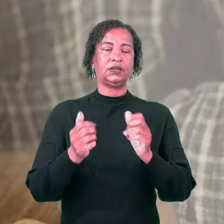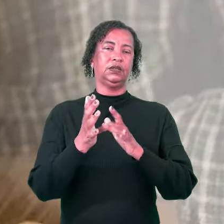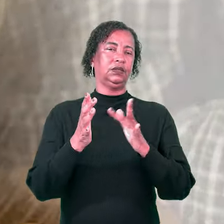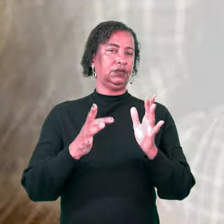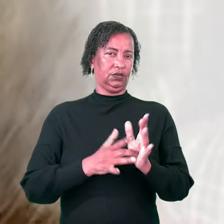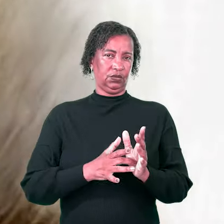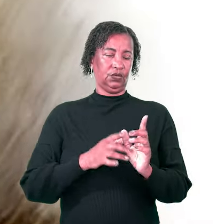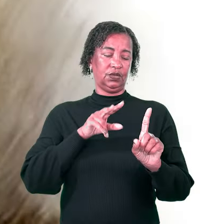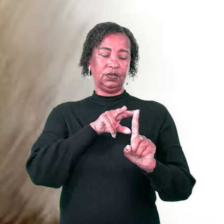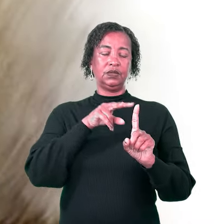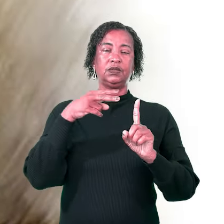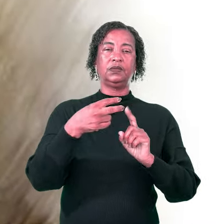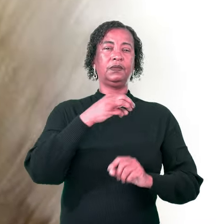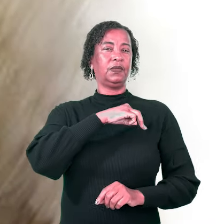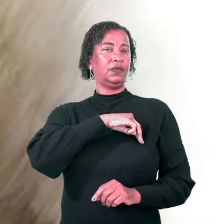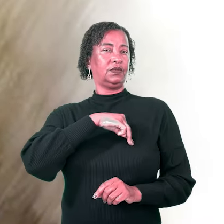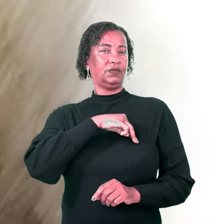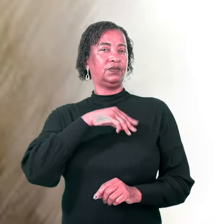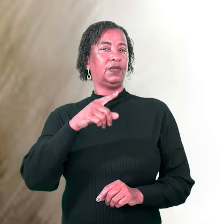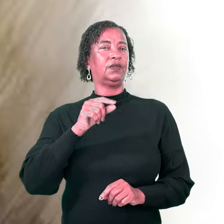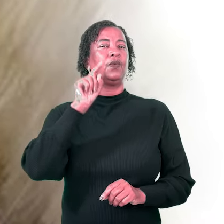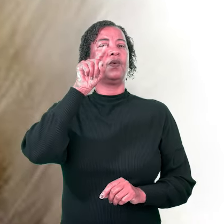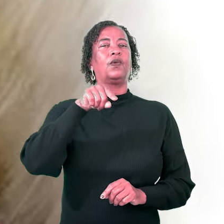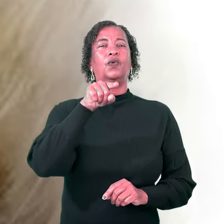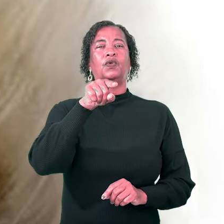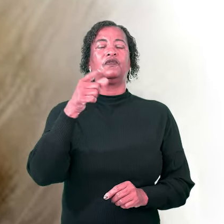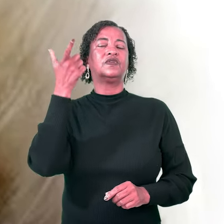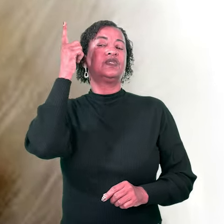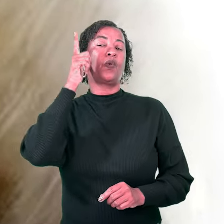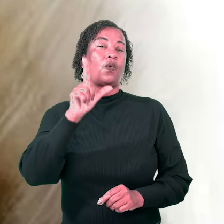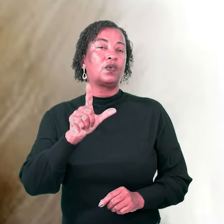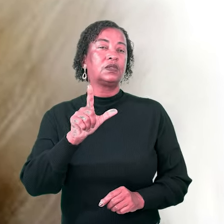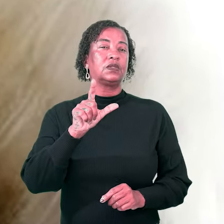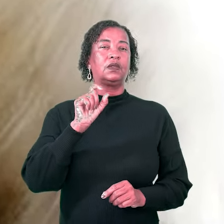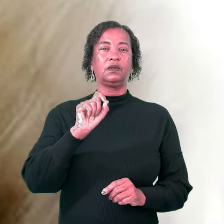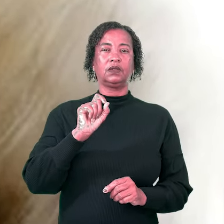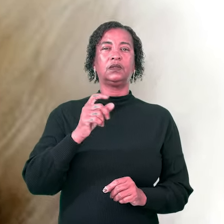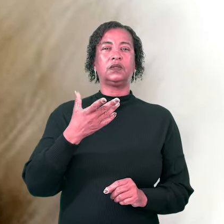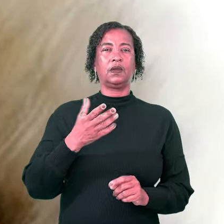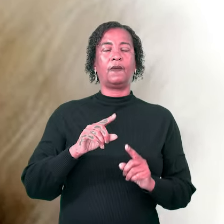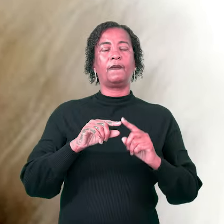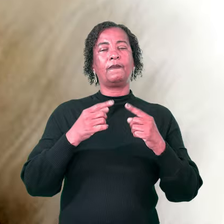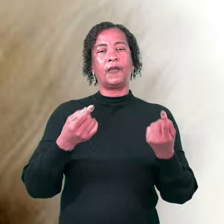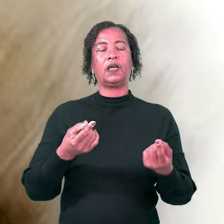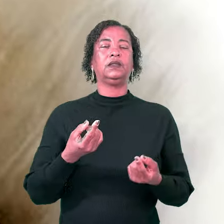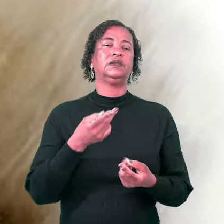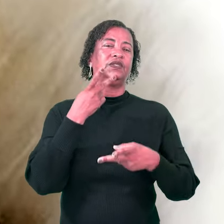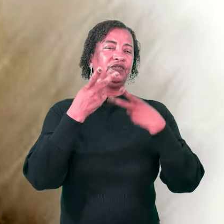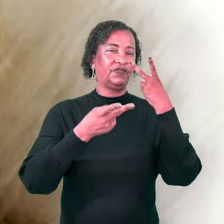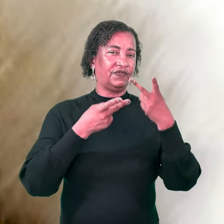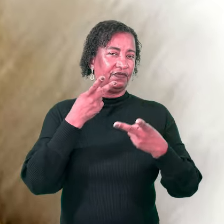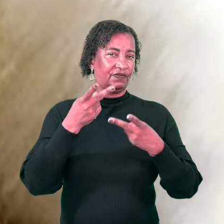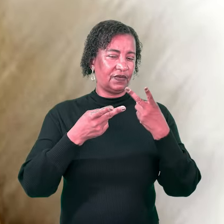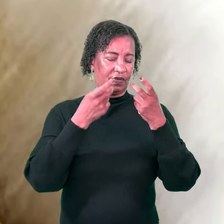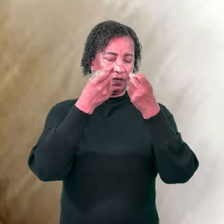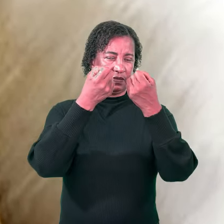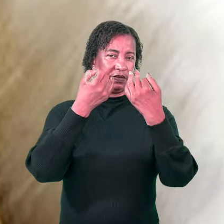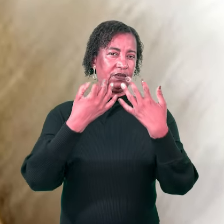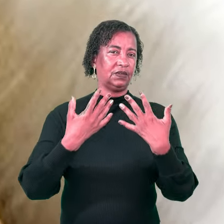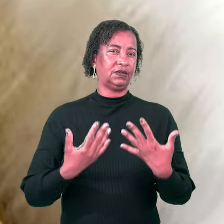perspectiva de Mateus não foi o que você ganha com isso, mas, logo no início, ele fala sobre